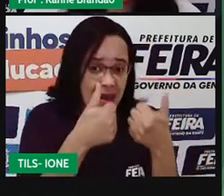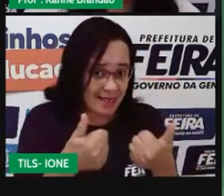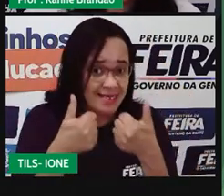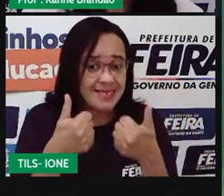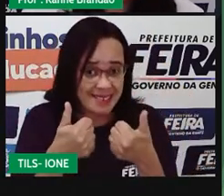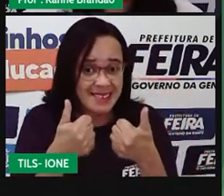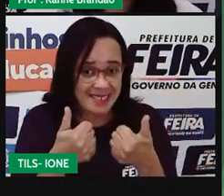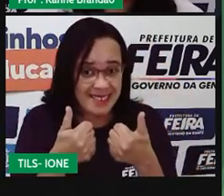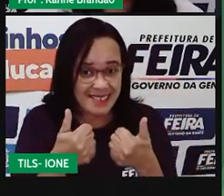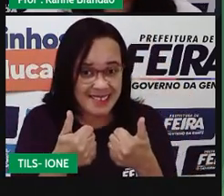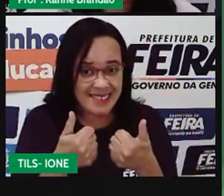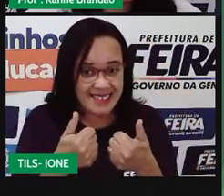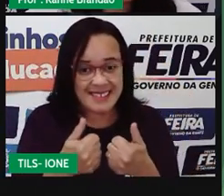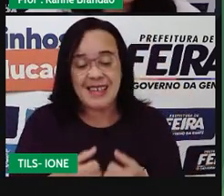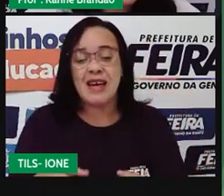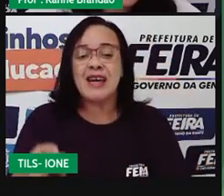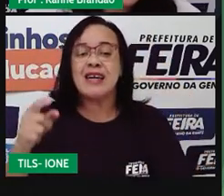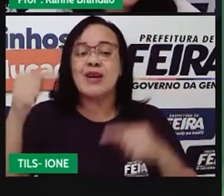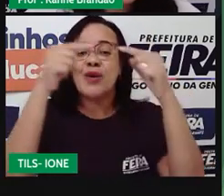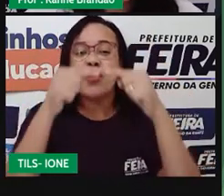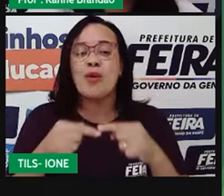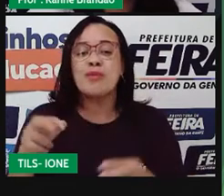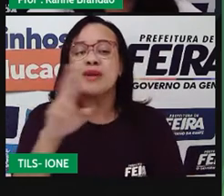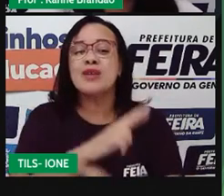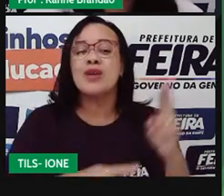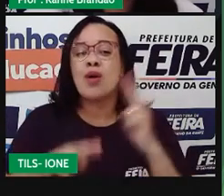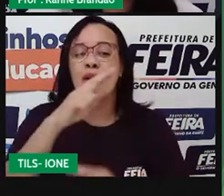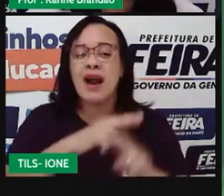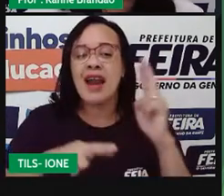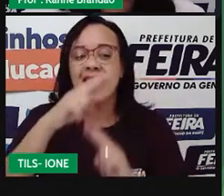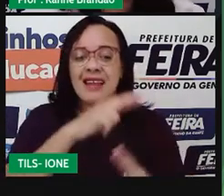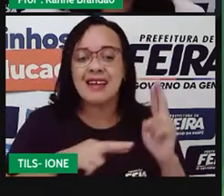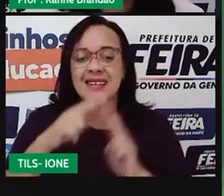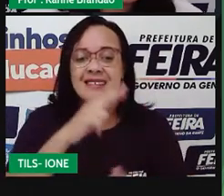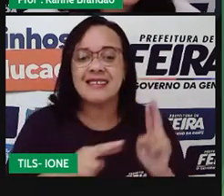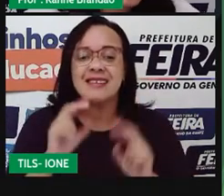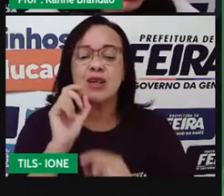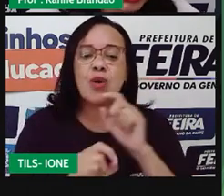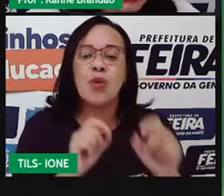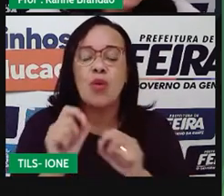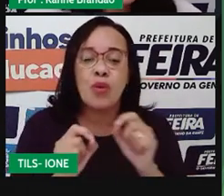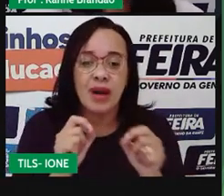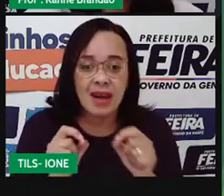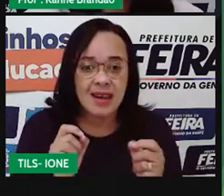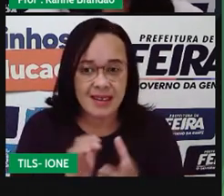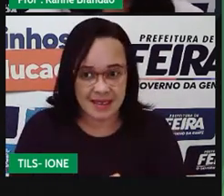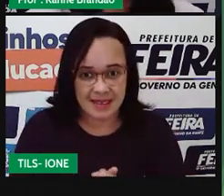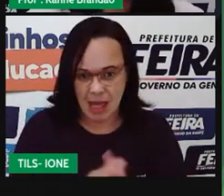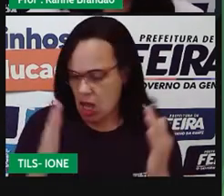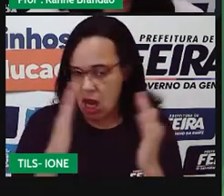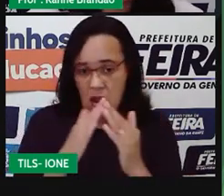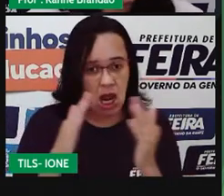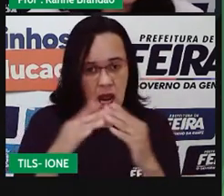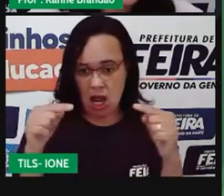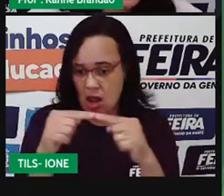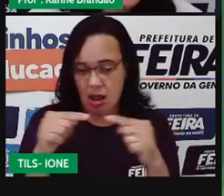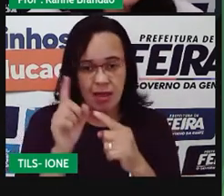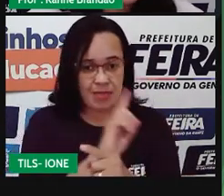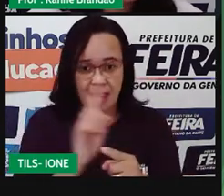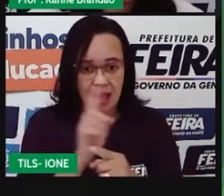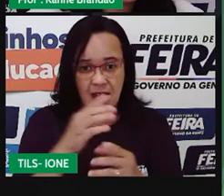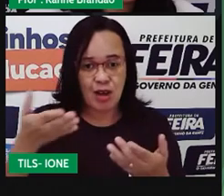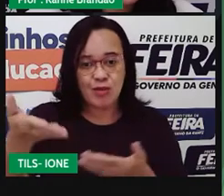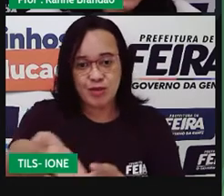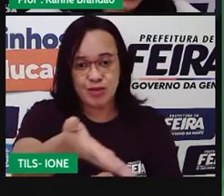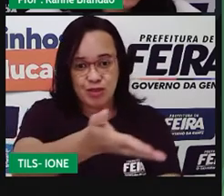ganhando comida. Essa relação entre eles, que não é uma relação de moradia, mas que uma relação de troca